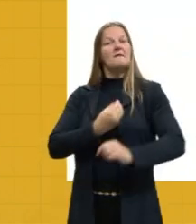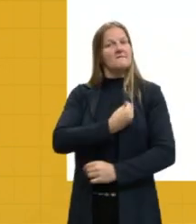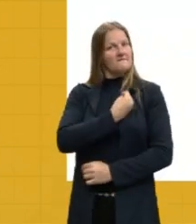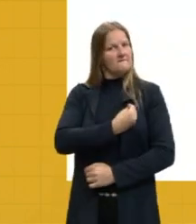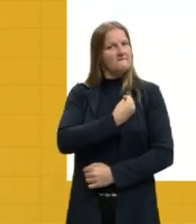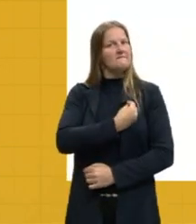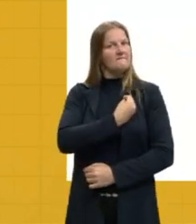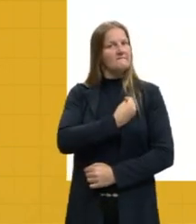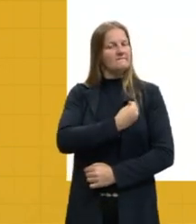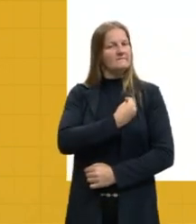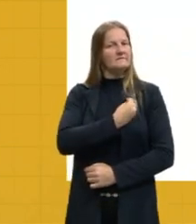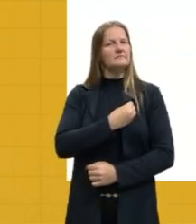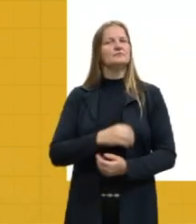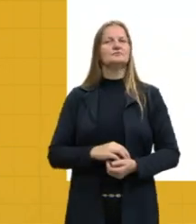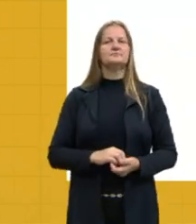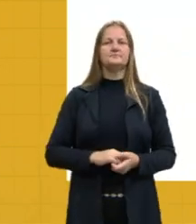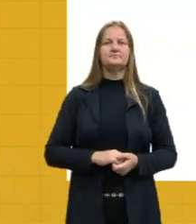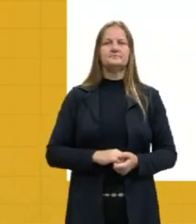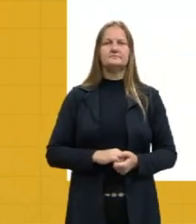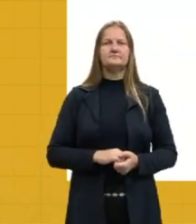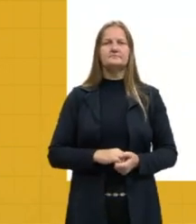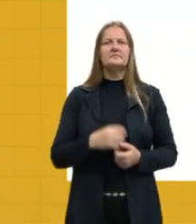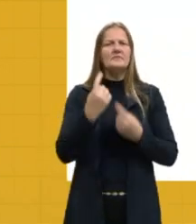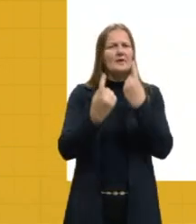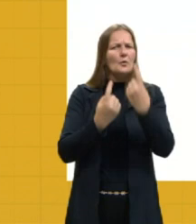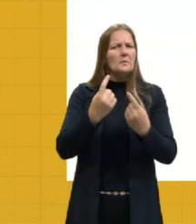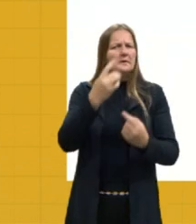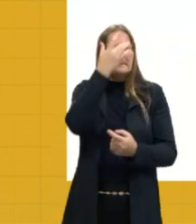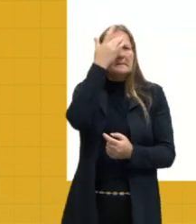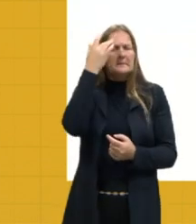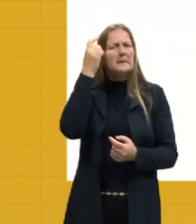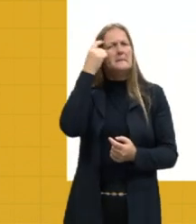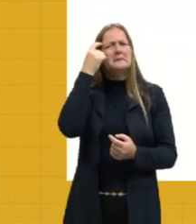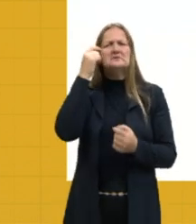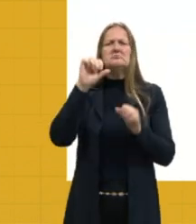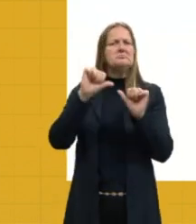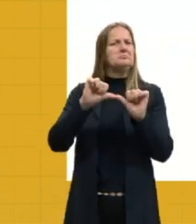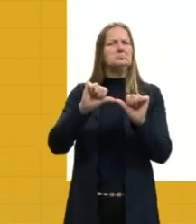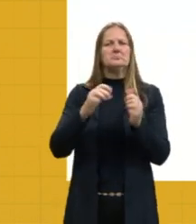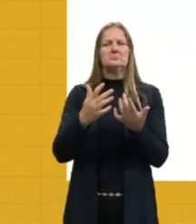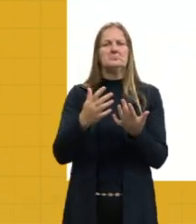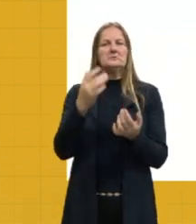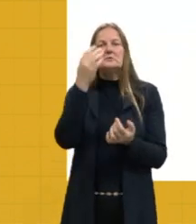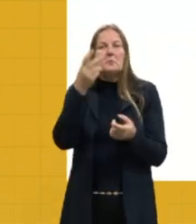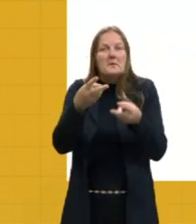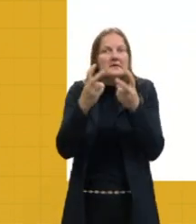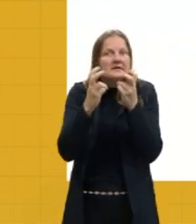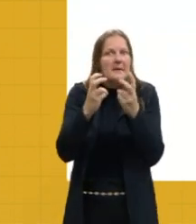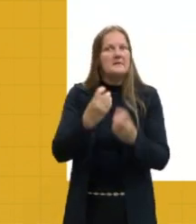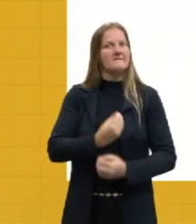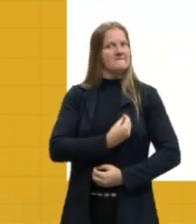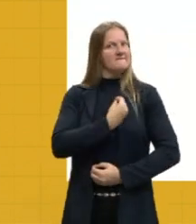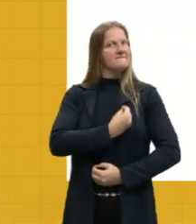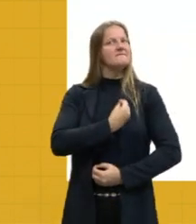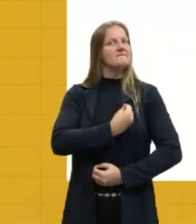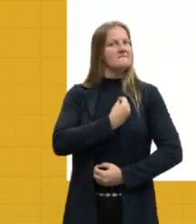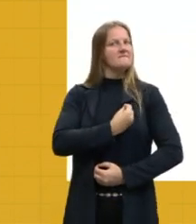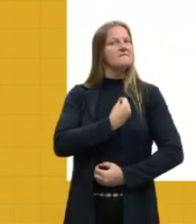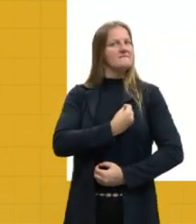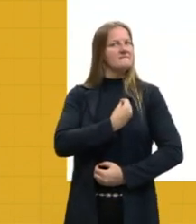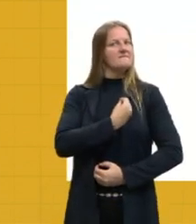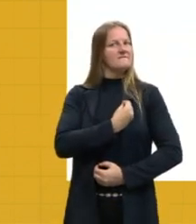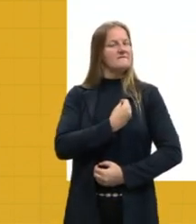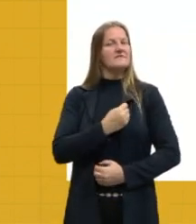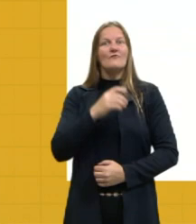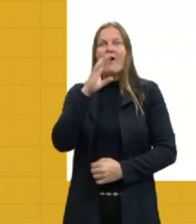vivo. Tem muita gente que isso passa batido na mente dela, né? Planta é um ser vivo